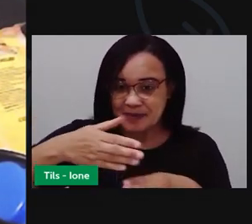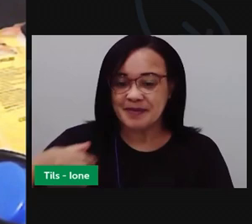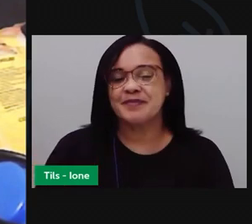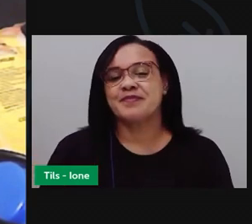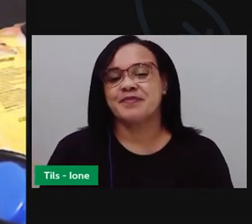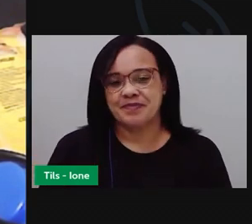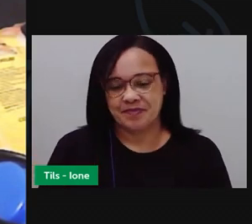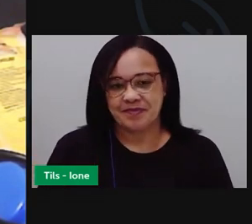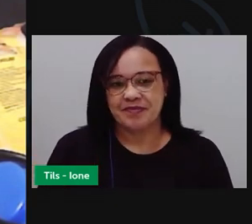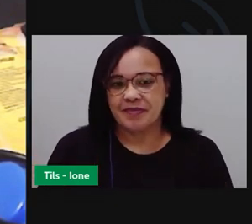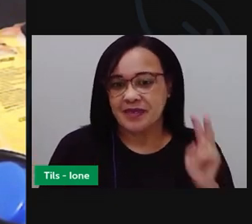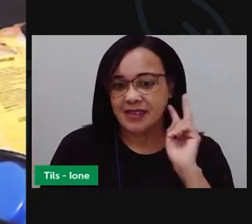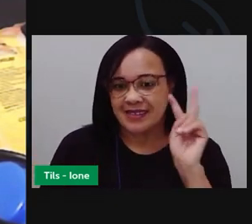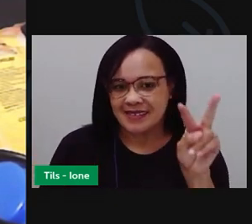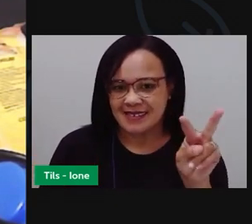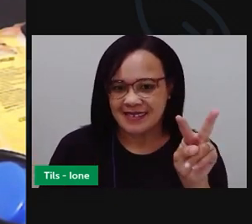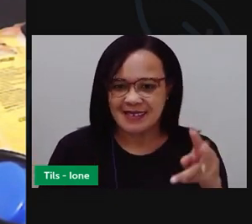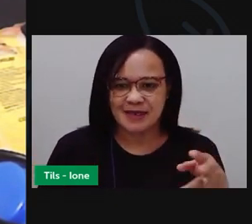Olha.